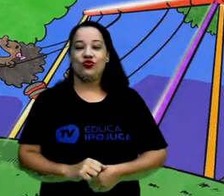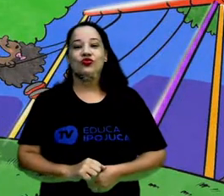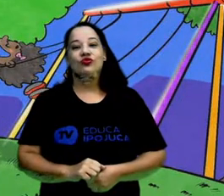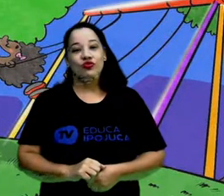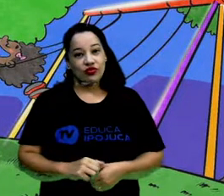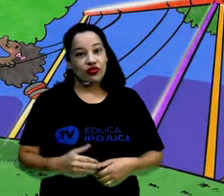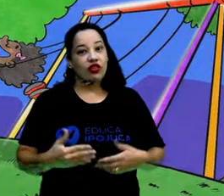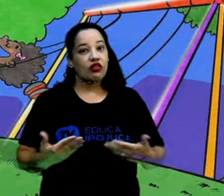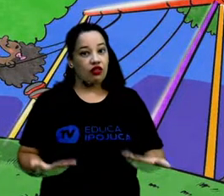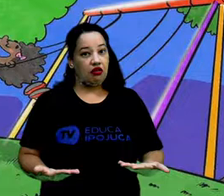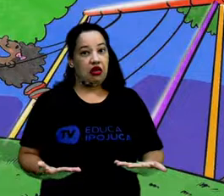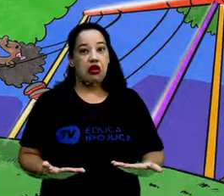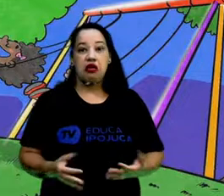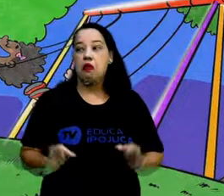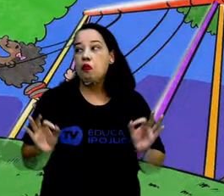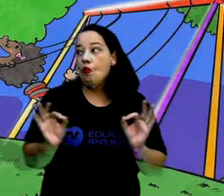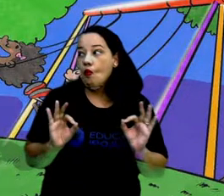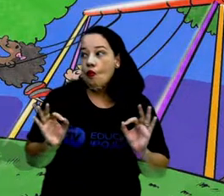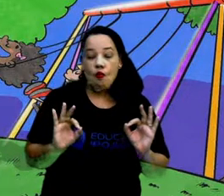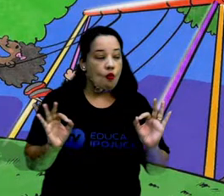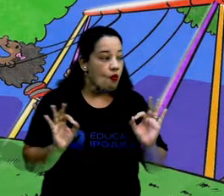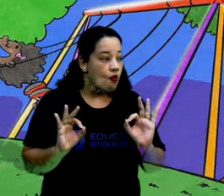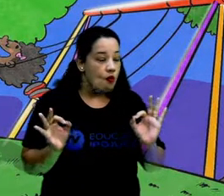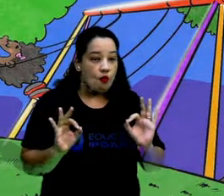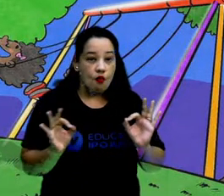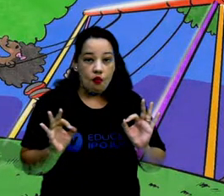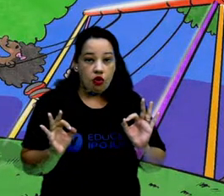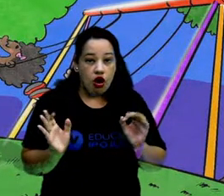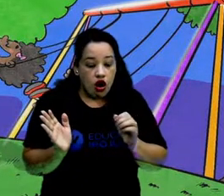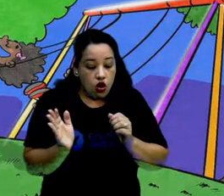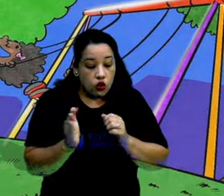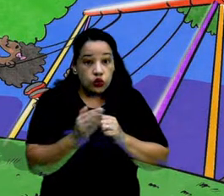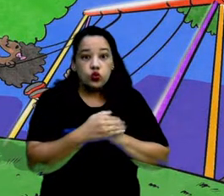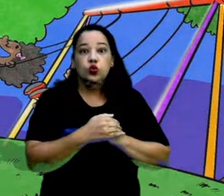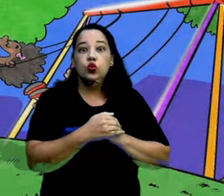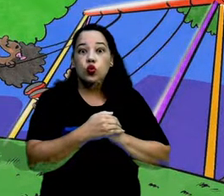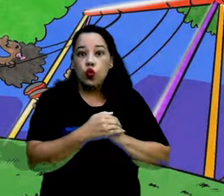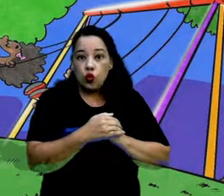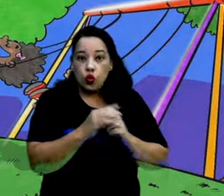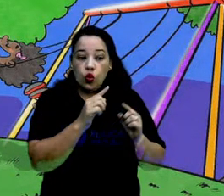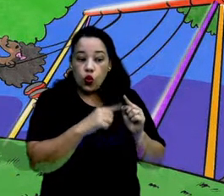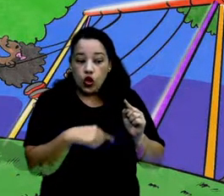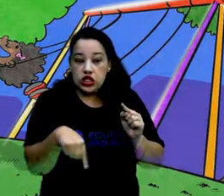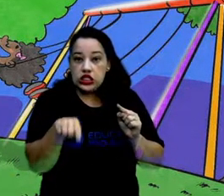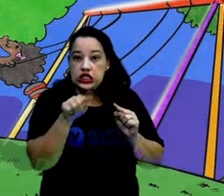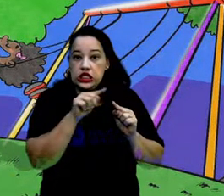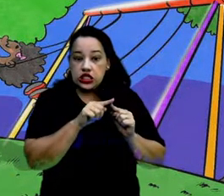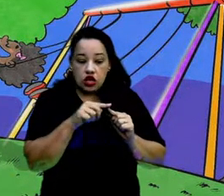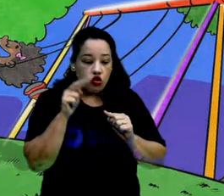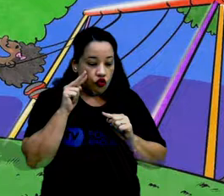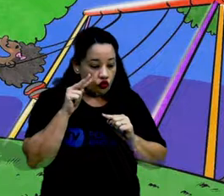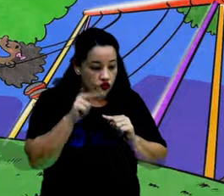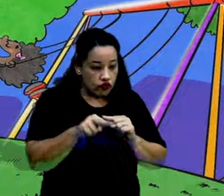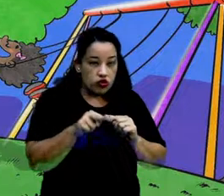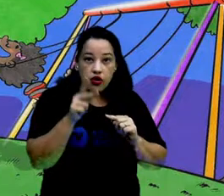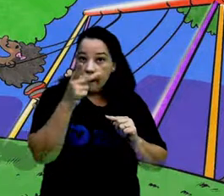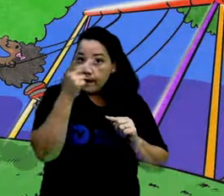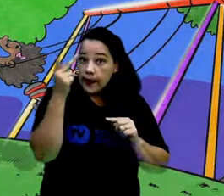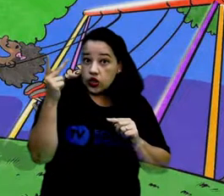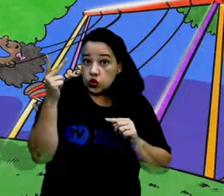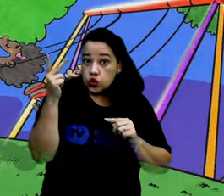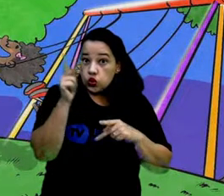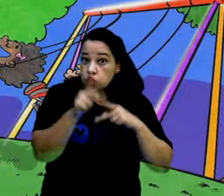Sem ninguém perceber, ele ficou escondidinho. O círculo observou o povo daquele planeta